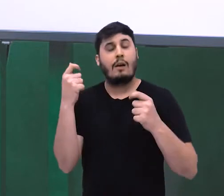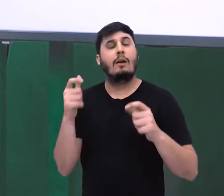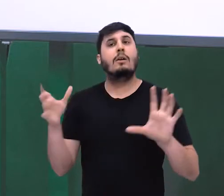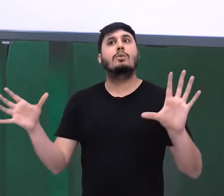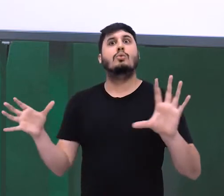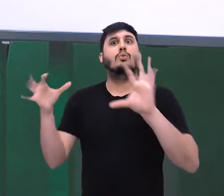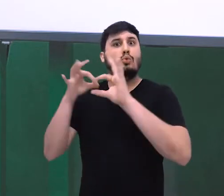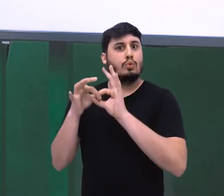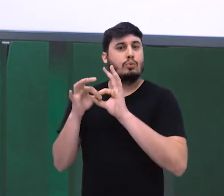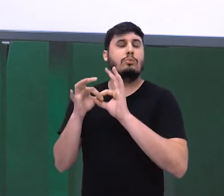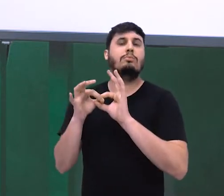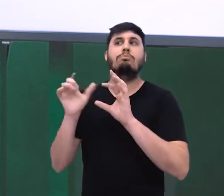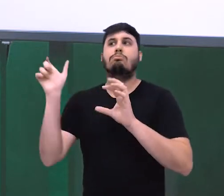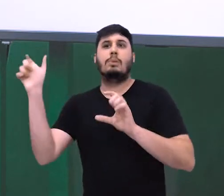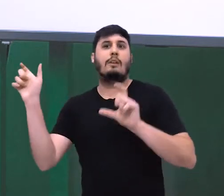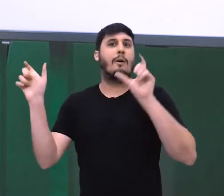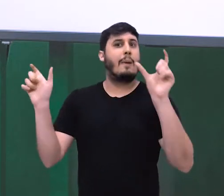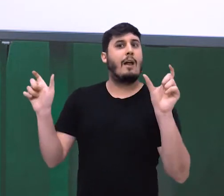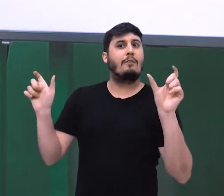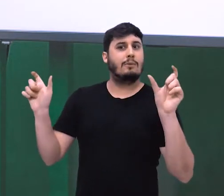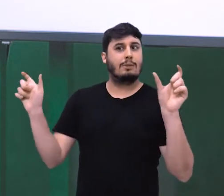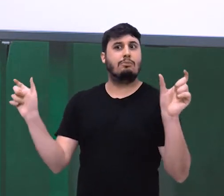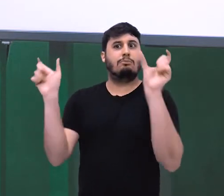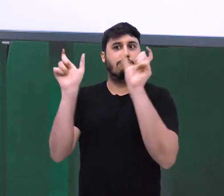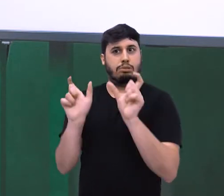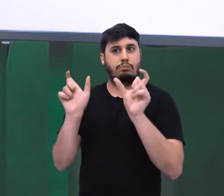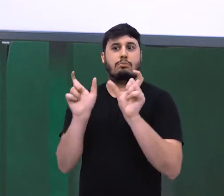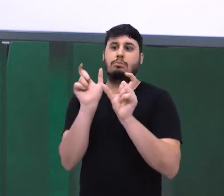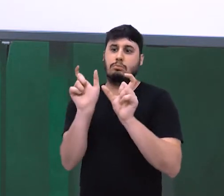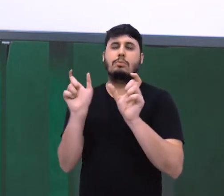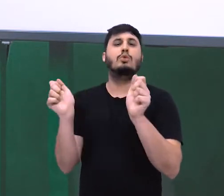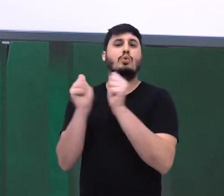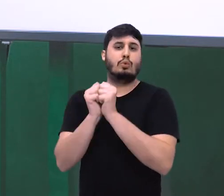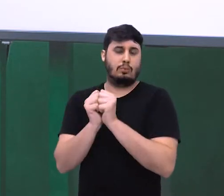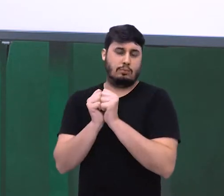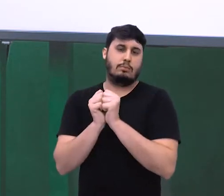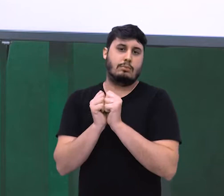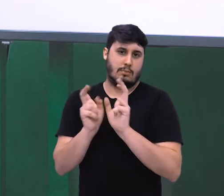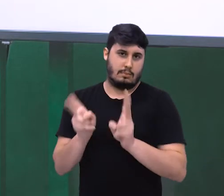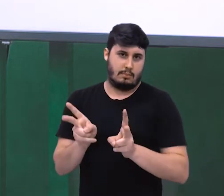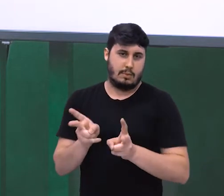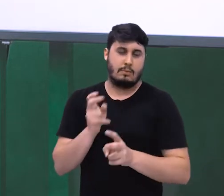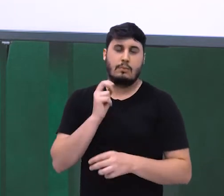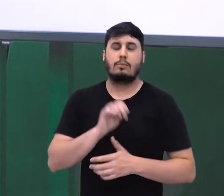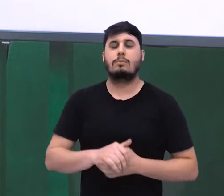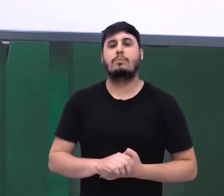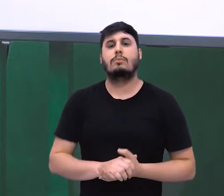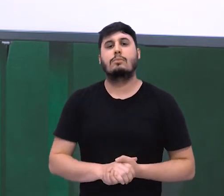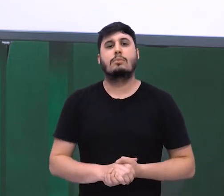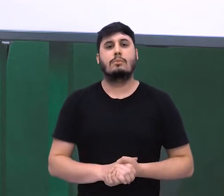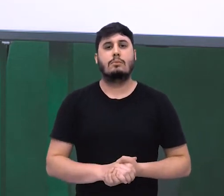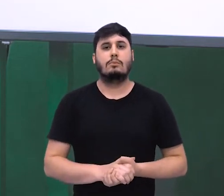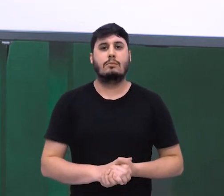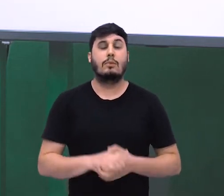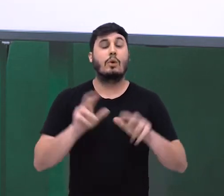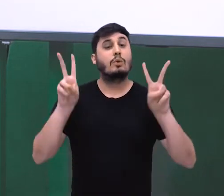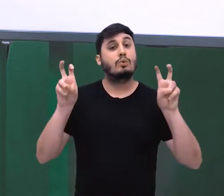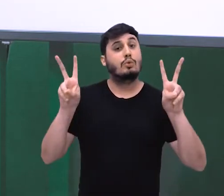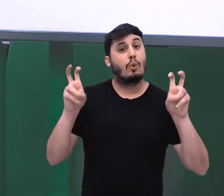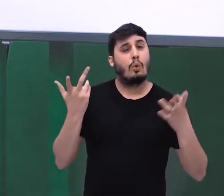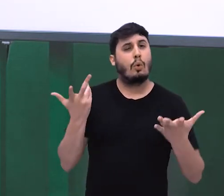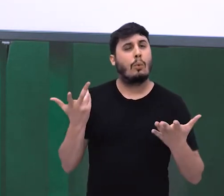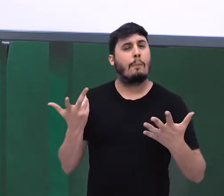ou dois termos de mesma função sintática, como nos dois últimos exemplos. Sobre os valores